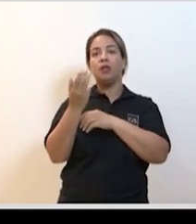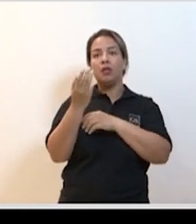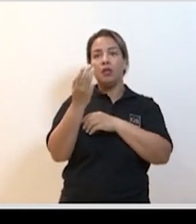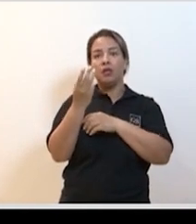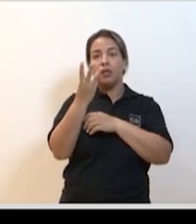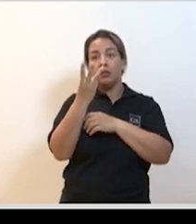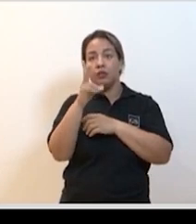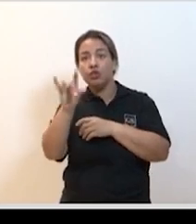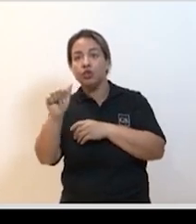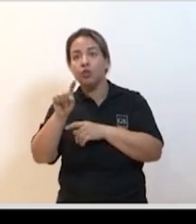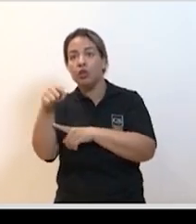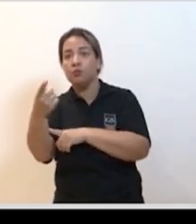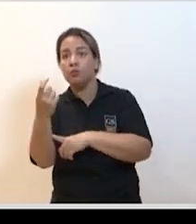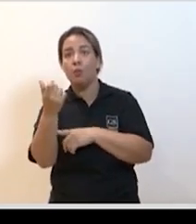jogo de futebol mas tinham jogadores